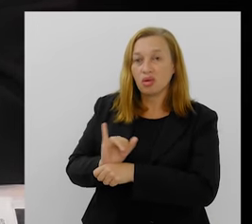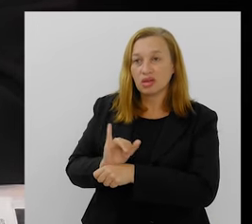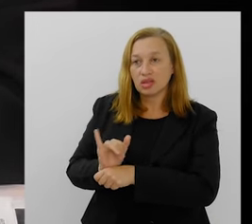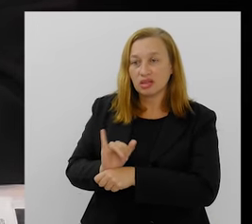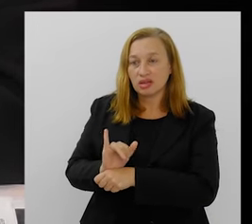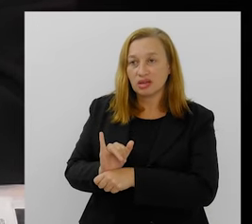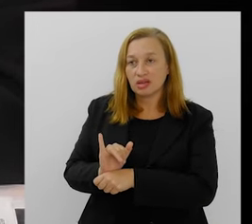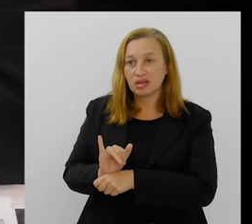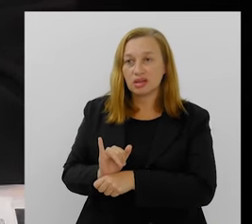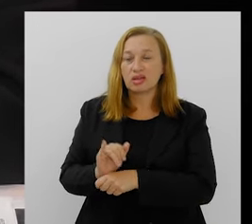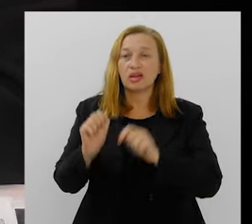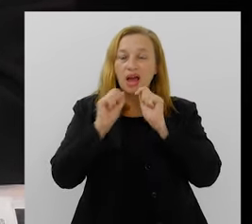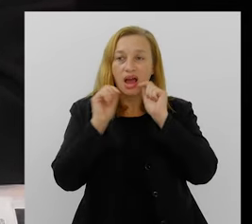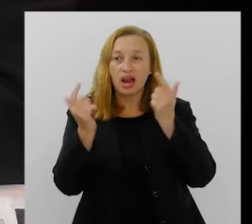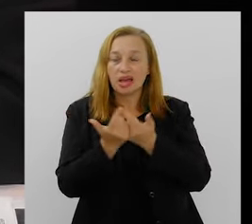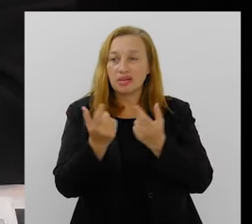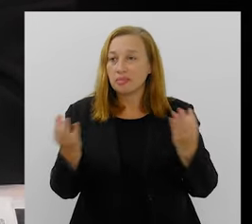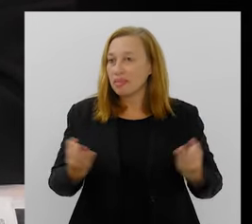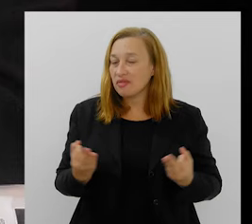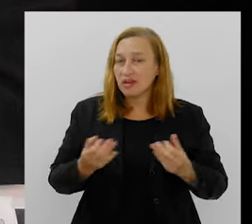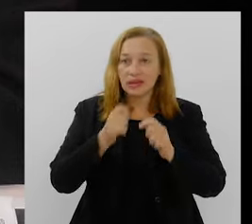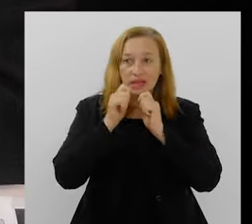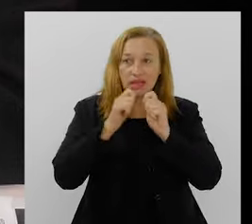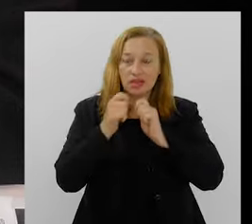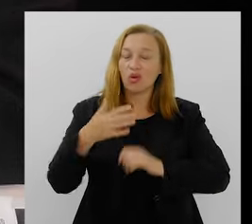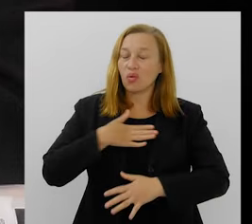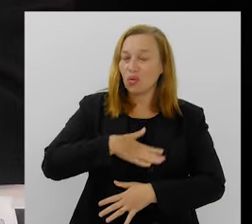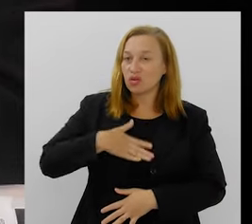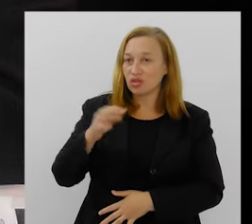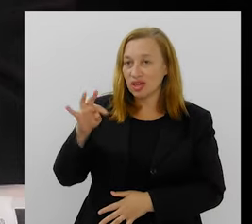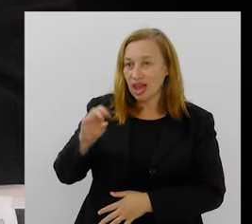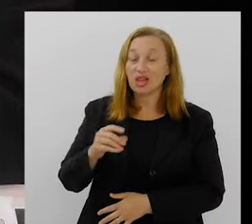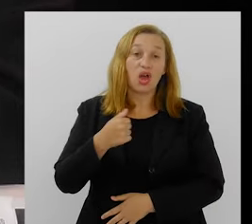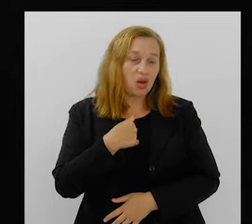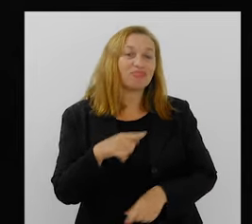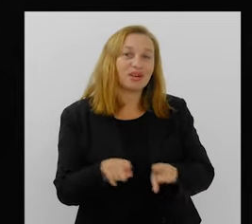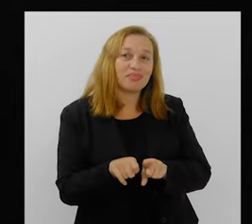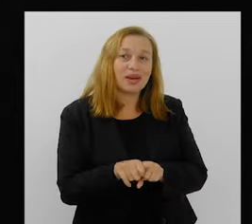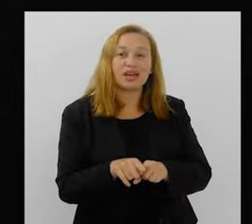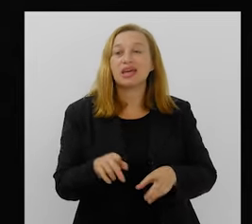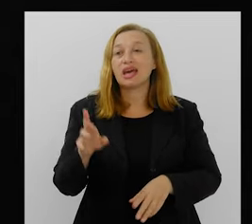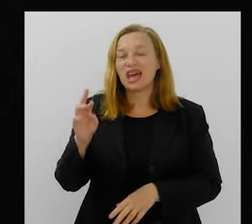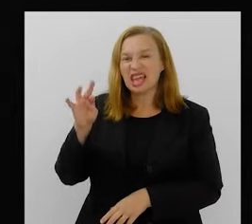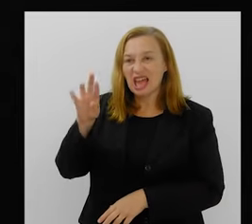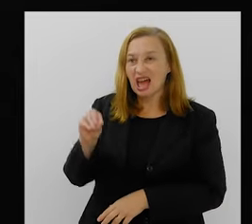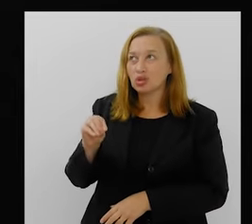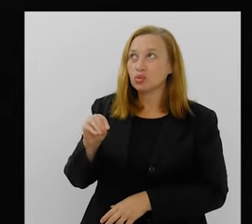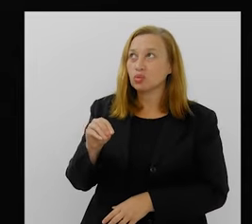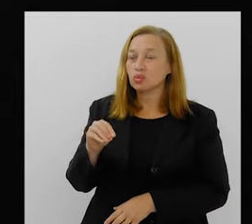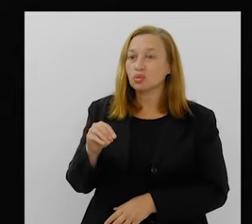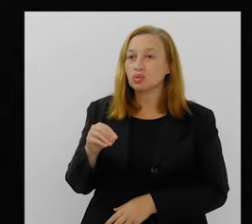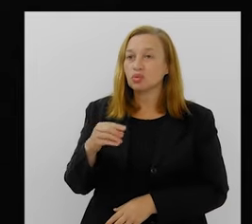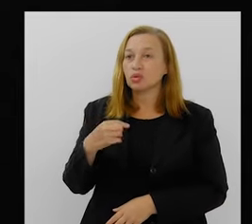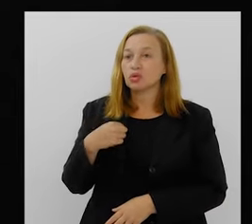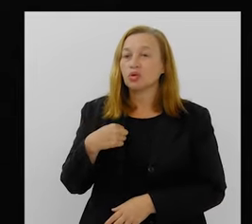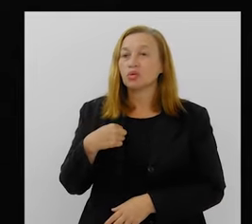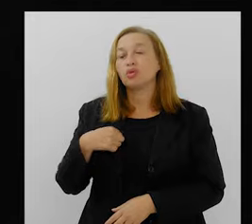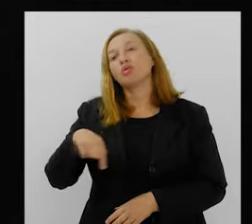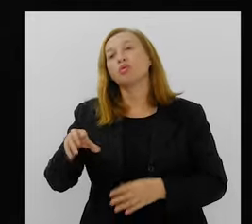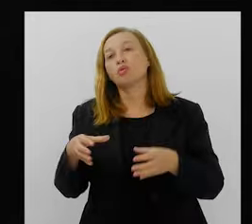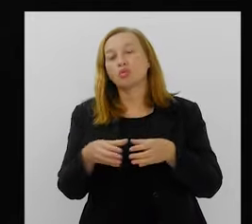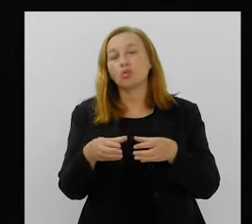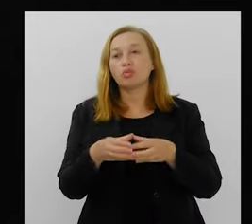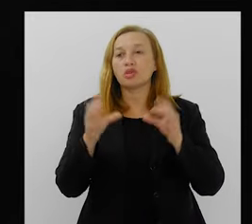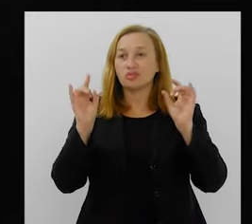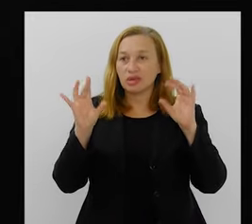Alérgica e temos essa excelente entrevista. Eu gosto muito do Renato. Eu também. Renato, quando eu entro, vou para o grupo